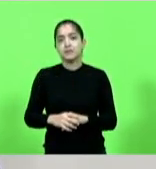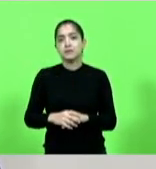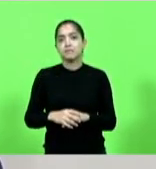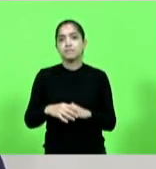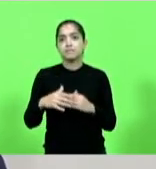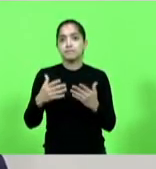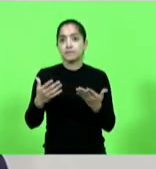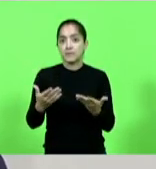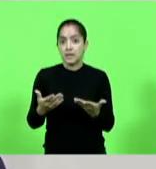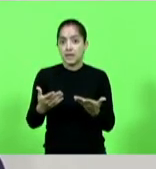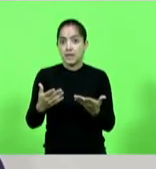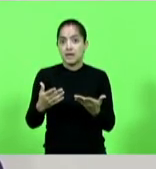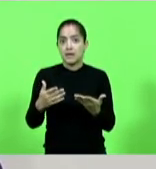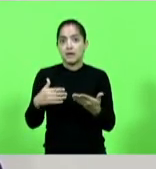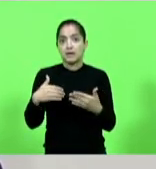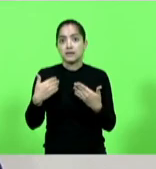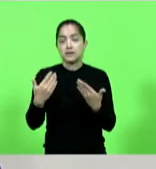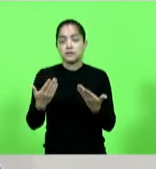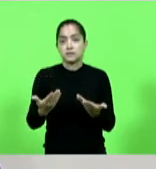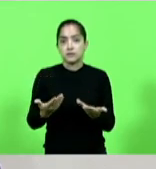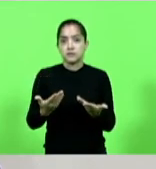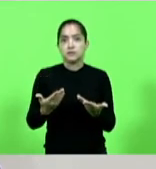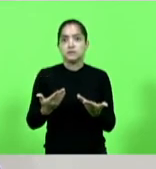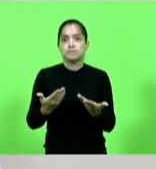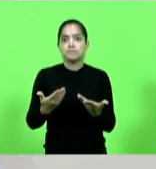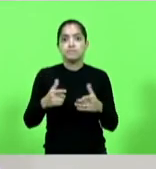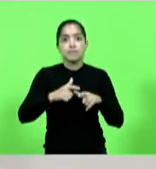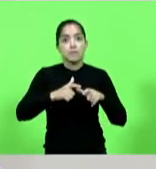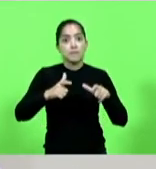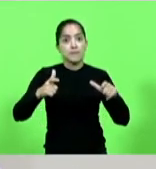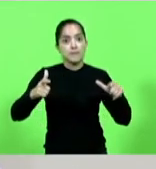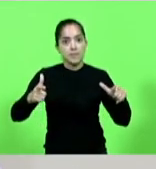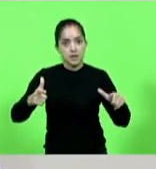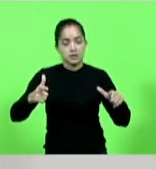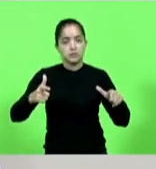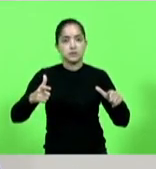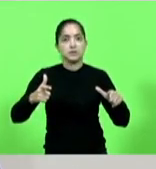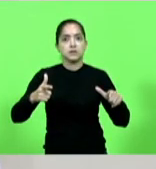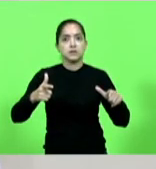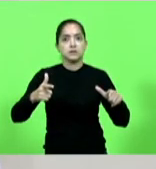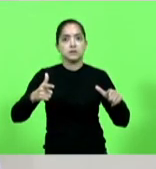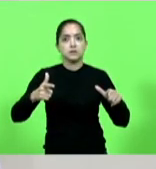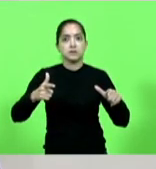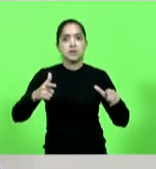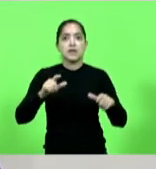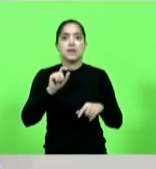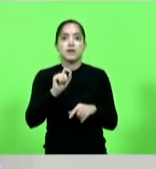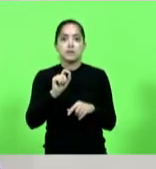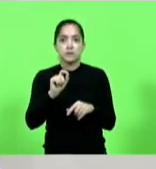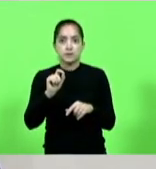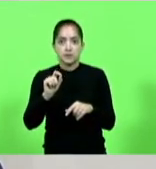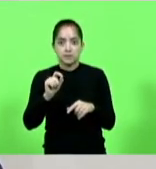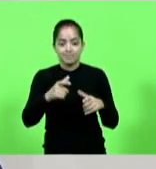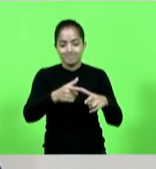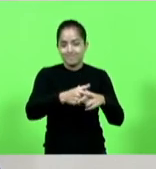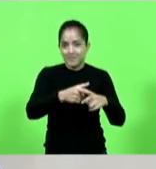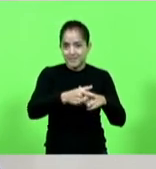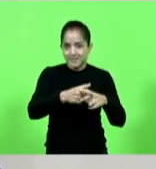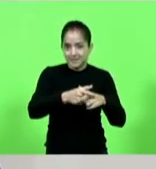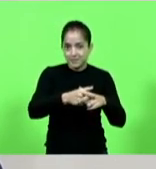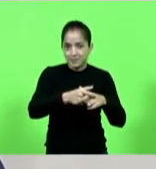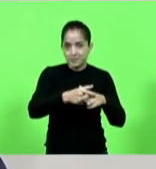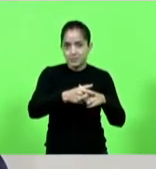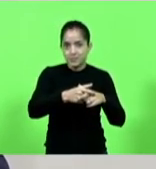Além disso, a grande maioria do nosso Estado é composta por pequenos proprietários.